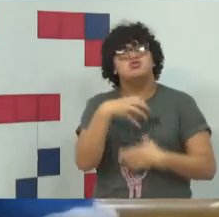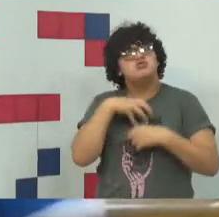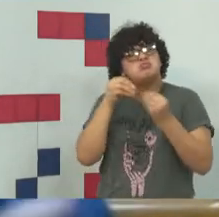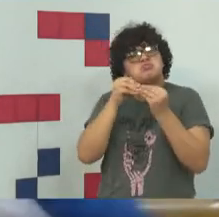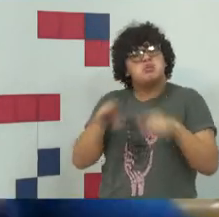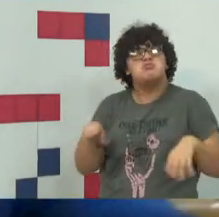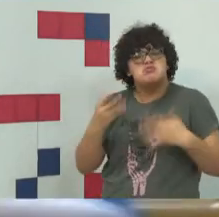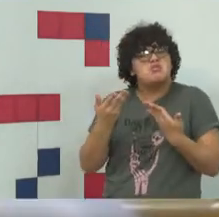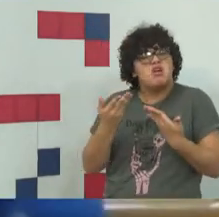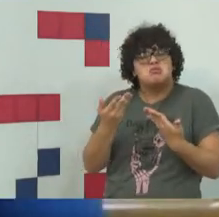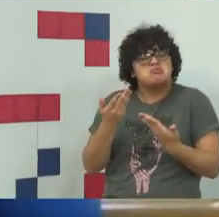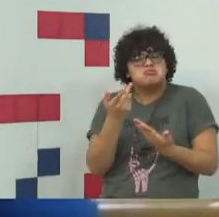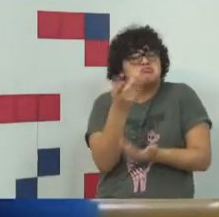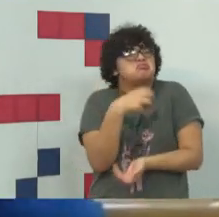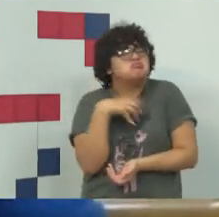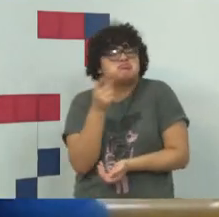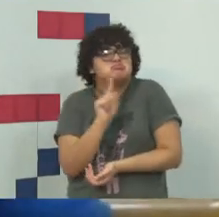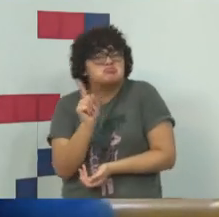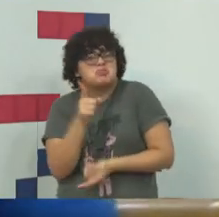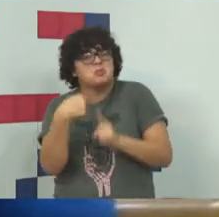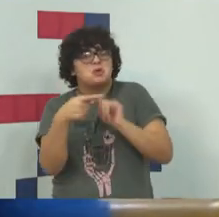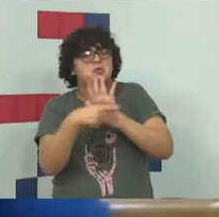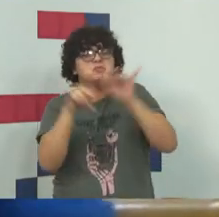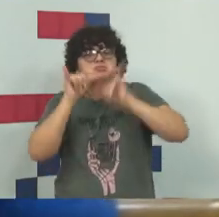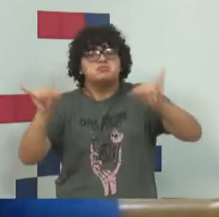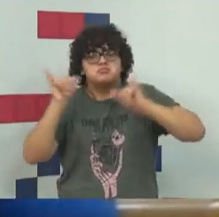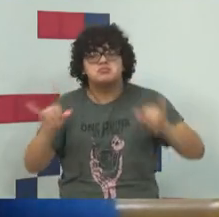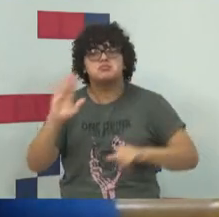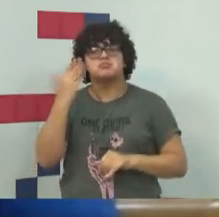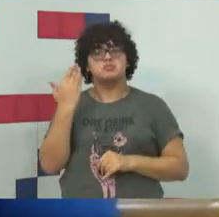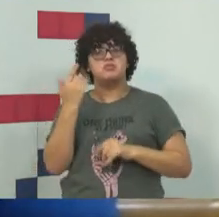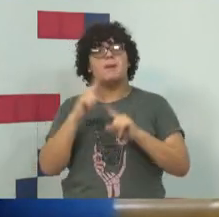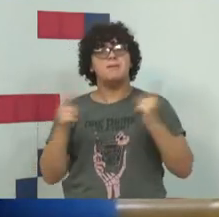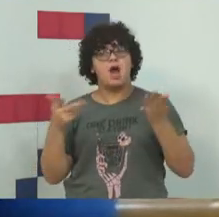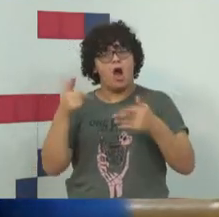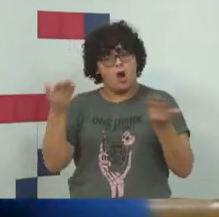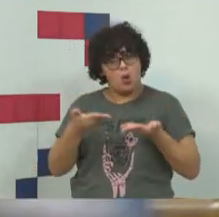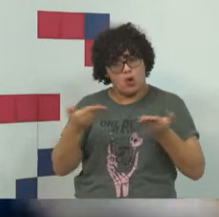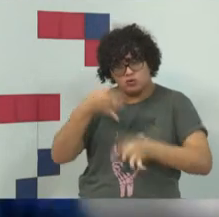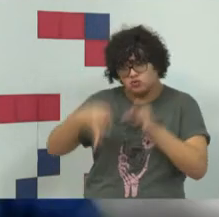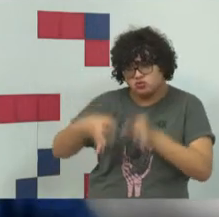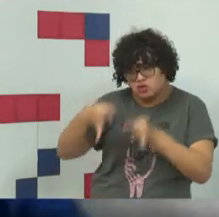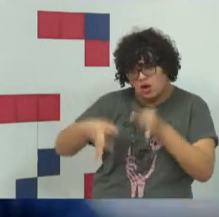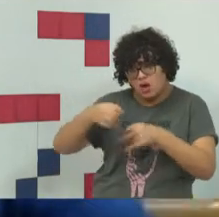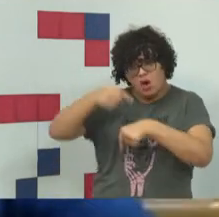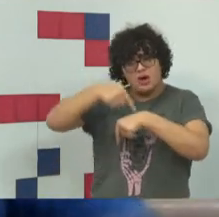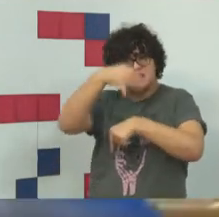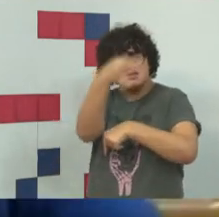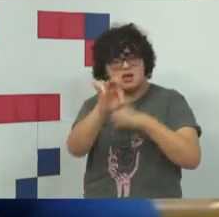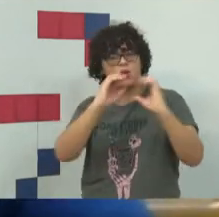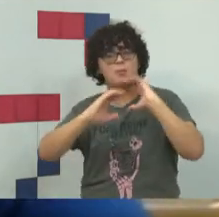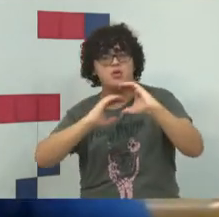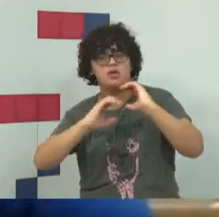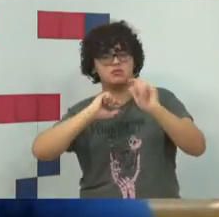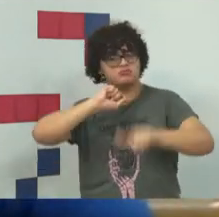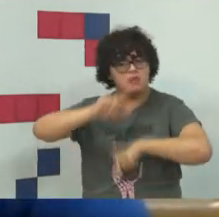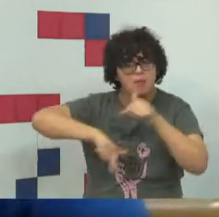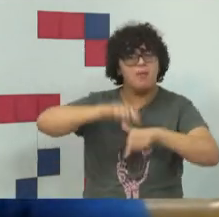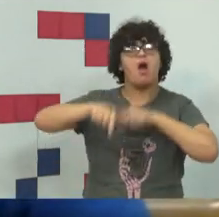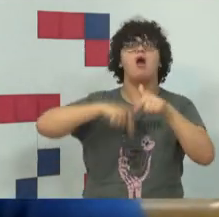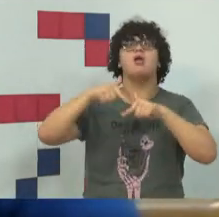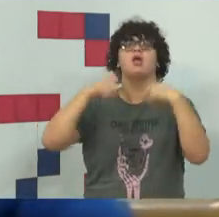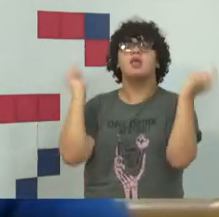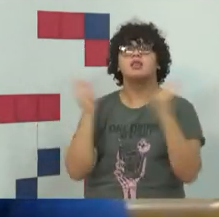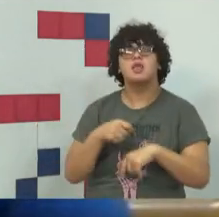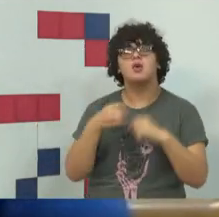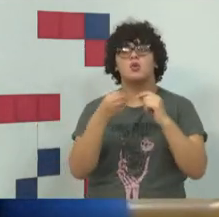penalizado de uma maneira muito séria por essas fake news, mas o judiciário agindo, a comunicação trabalhando, ainda tem um